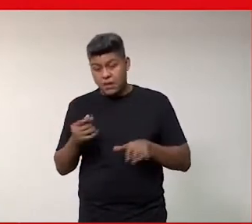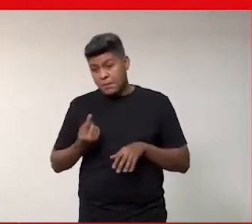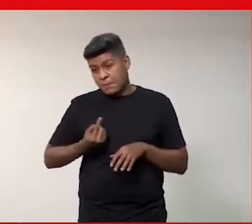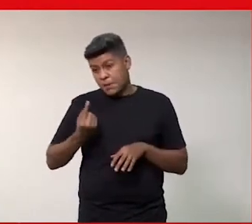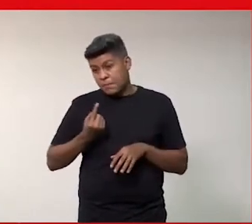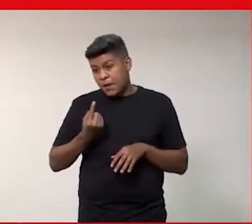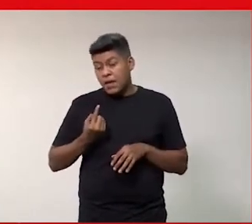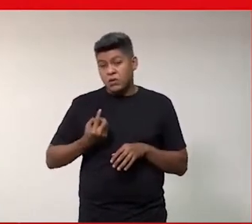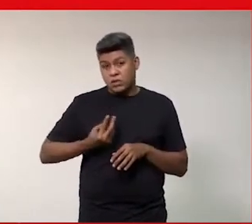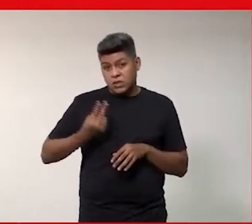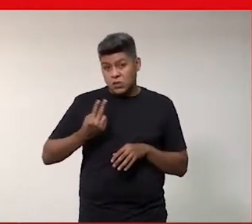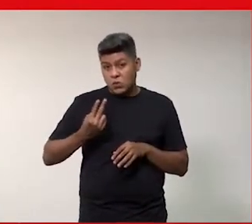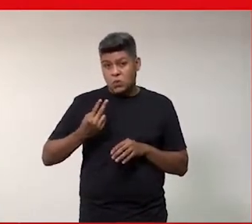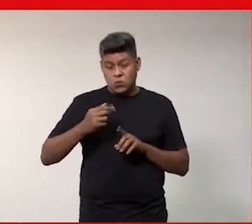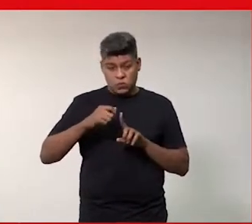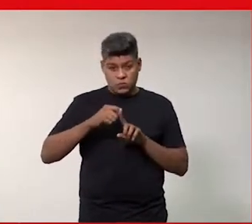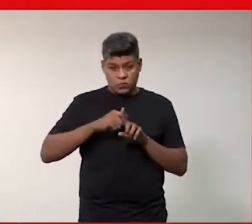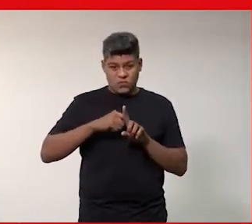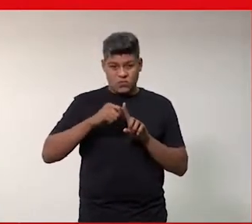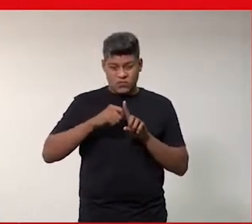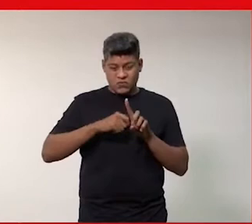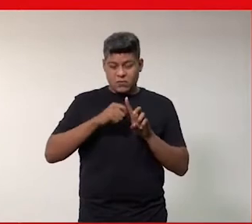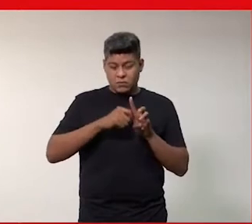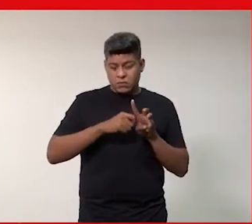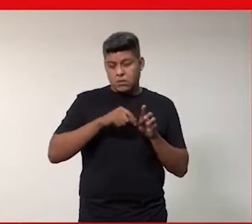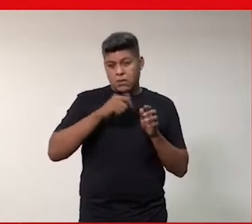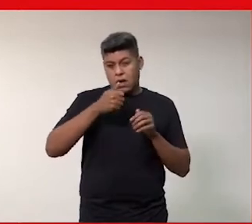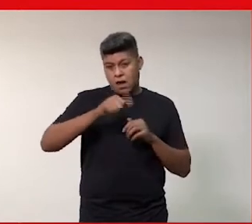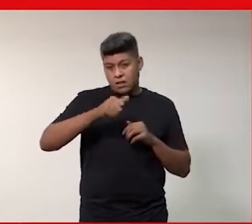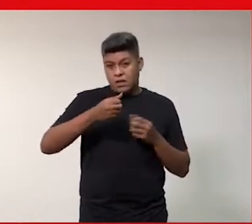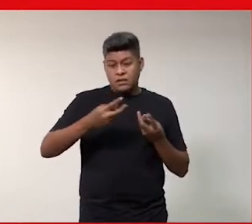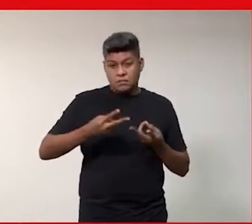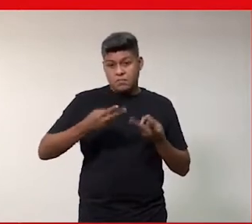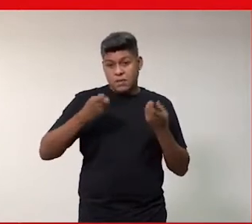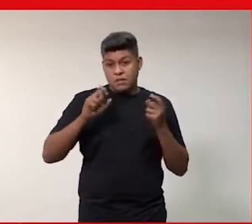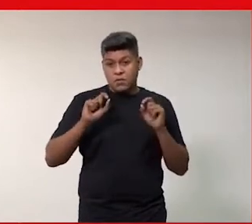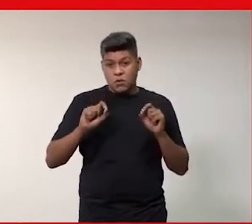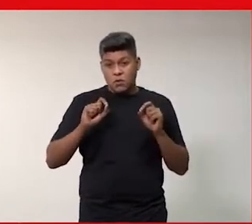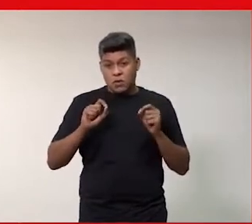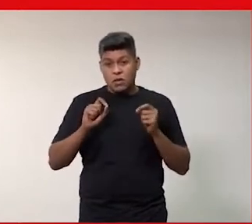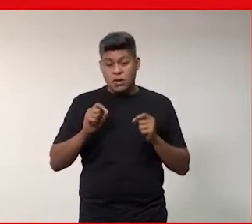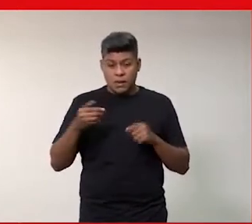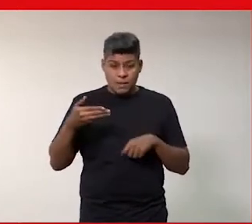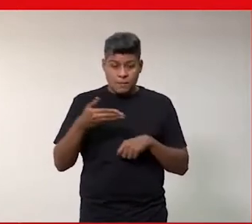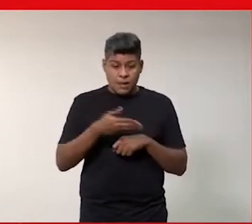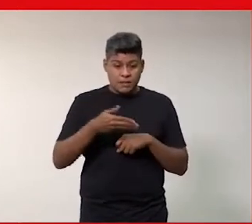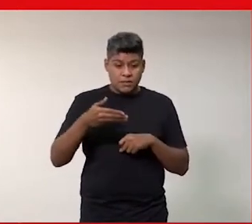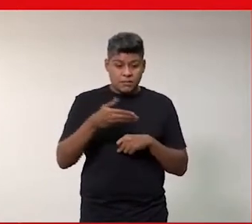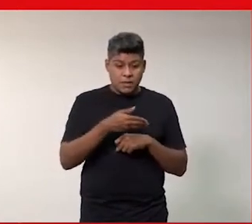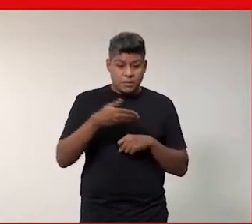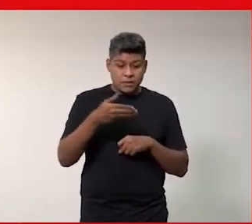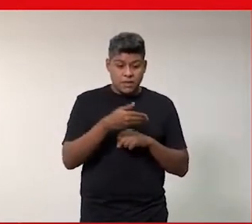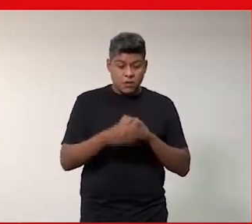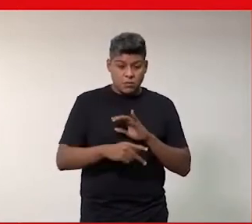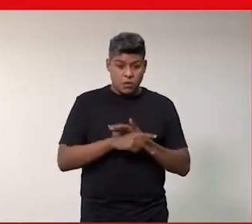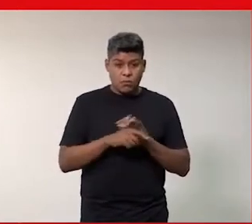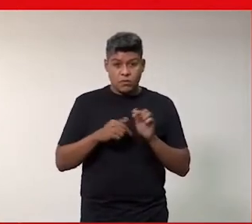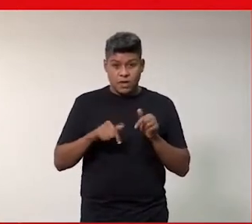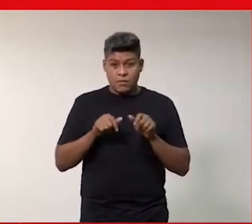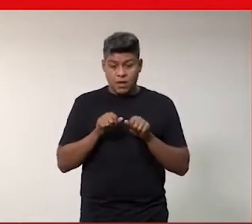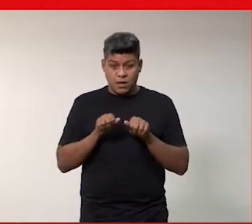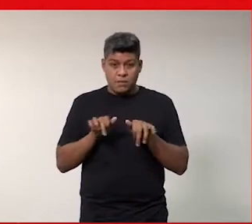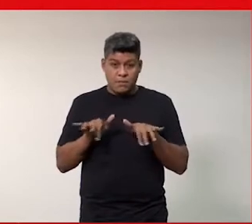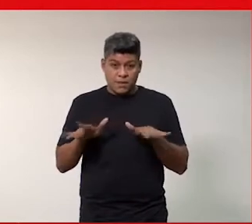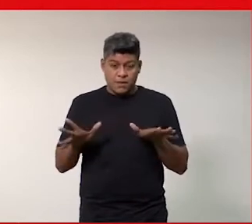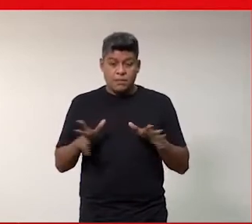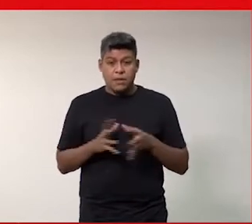semestre, né, ela fez uma análise, ela percebeu que, em relação à taxa de participação no mercado de trabalho, durante a pandemia,